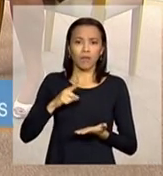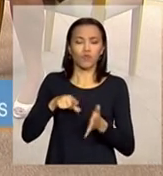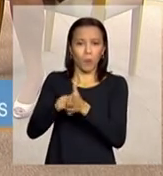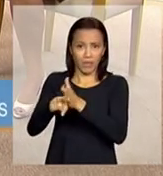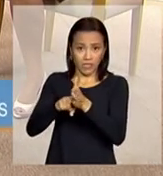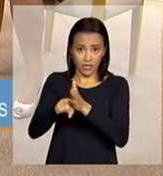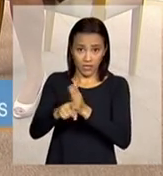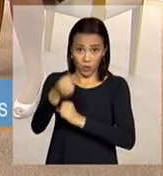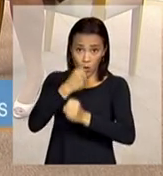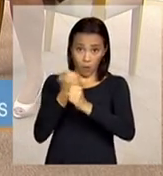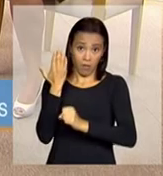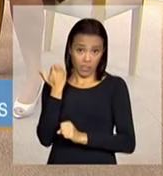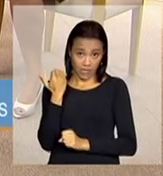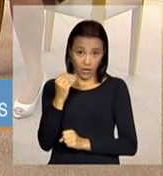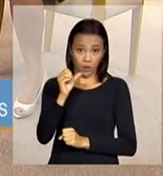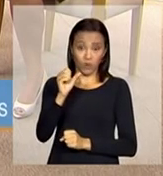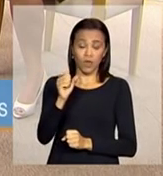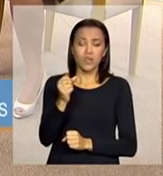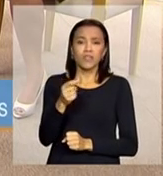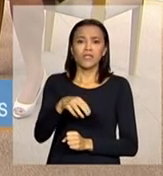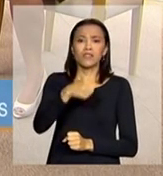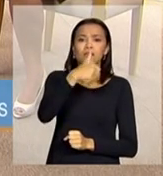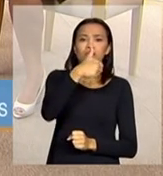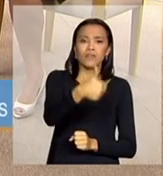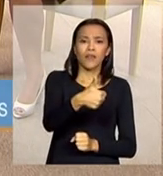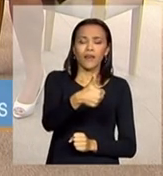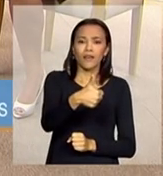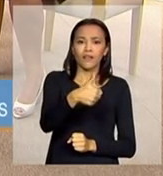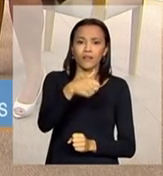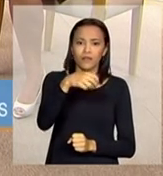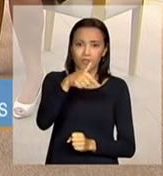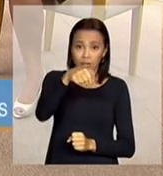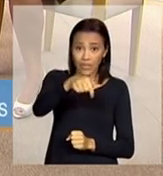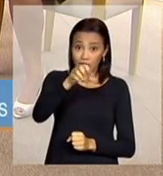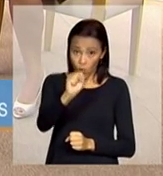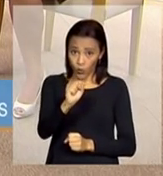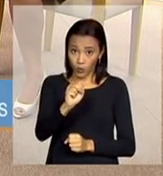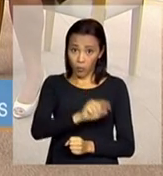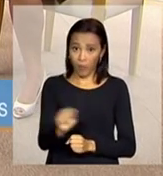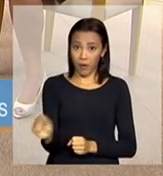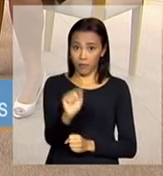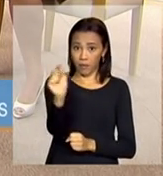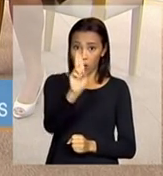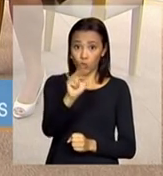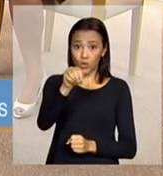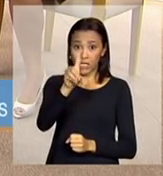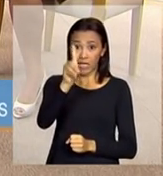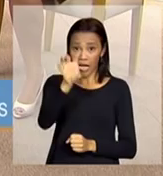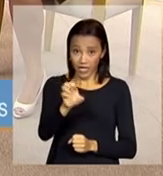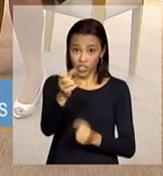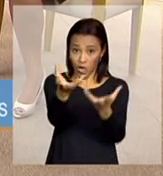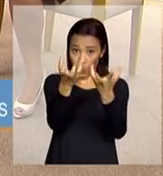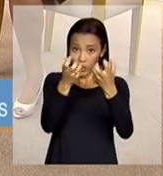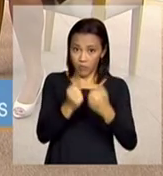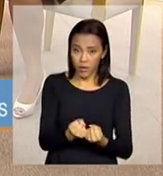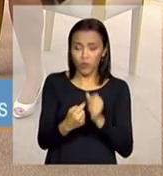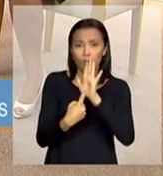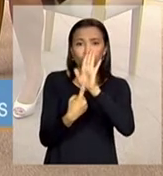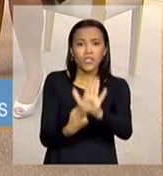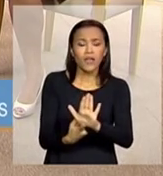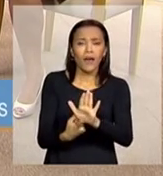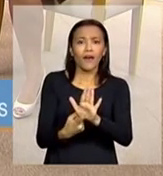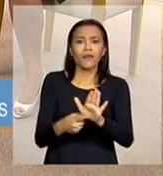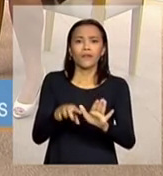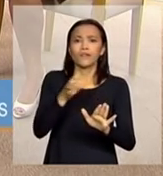ano passado 78 unidades que preencheram o censo do acolhimento em 2012 que mostraram para a gente municípios de